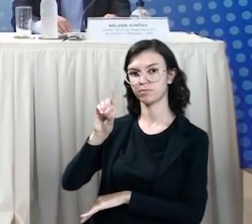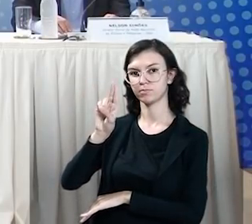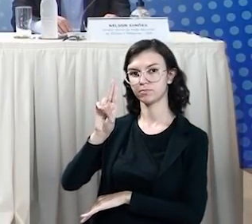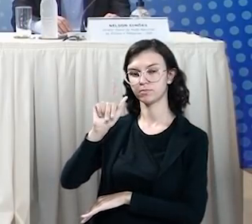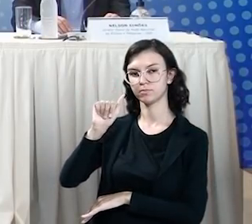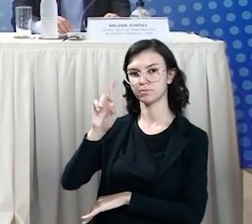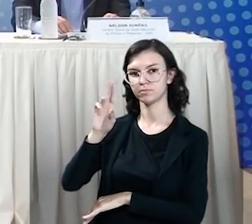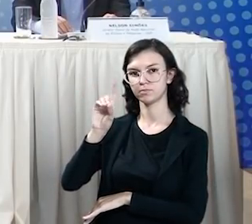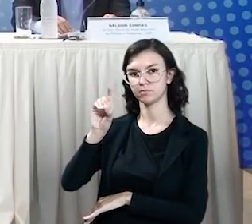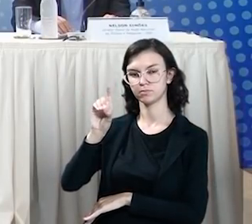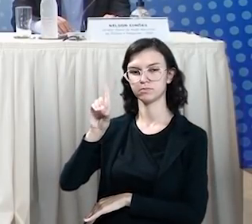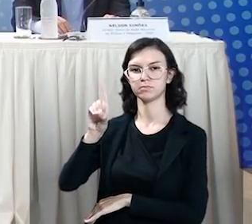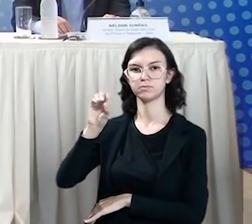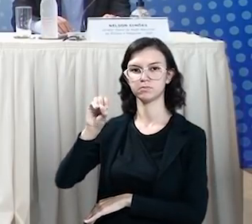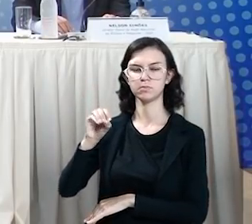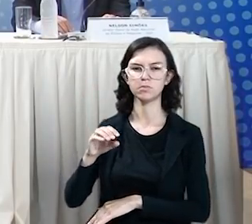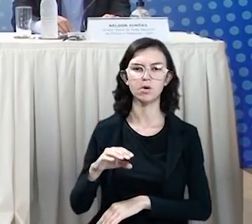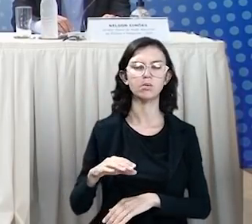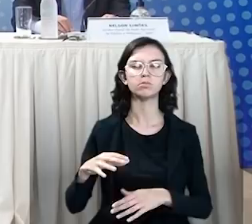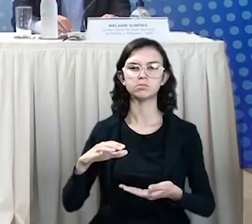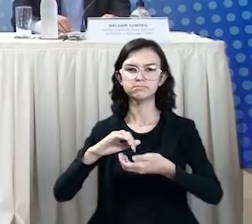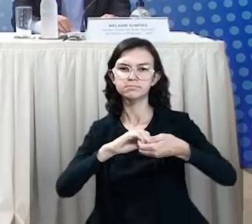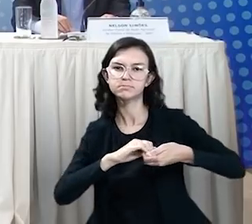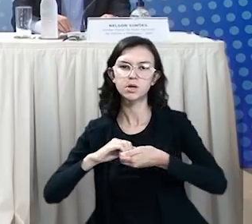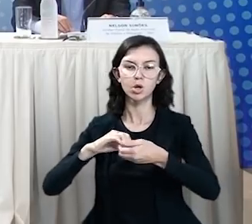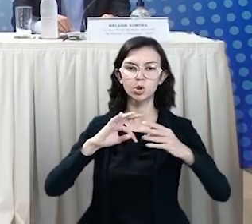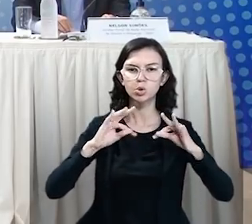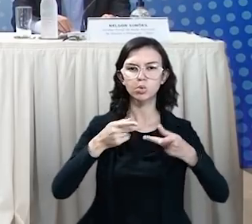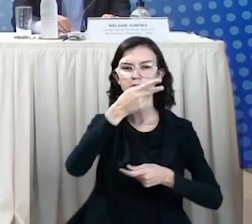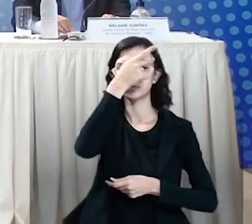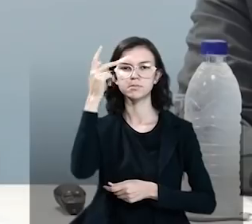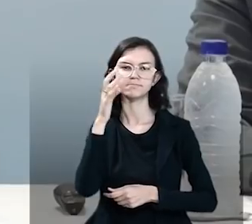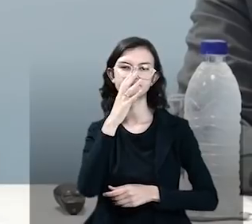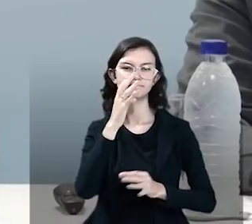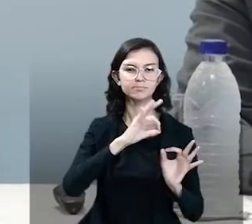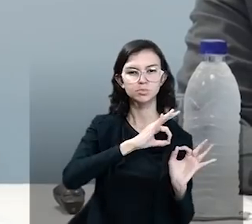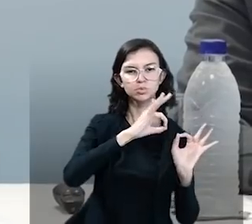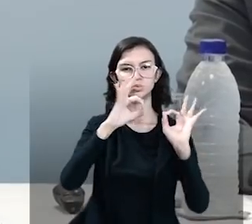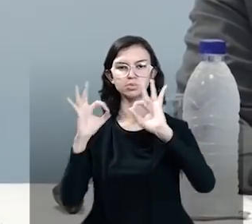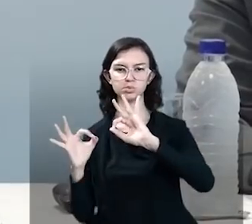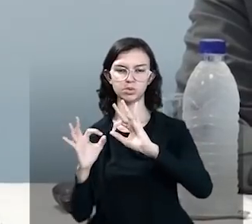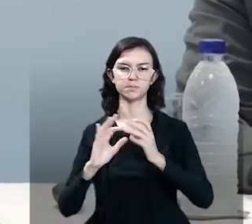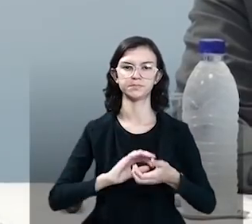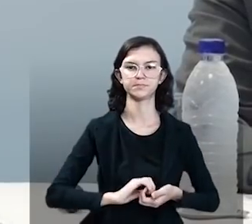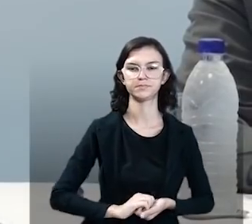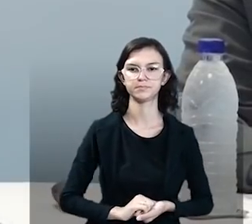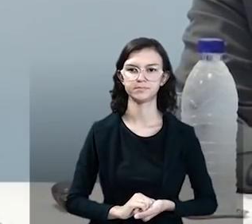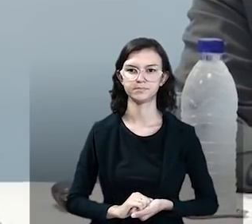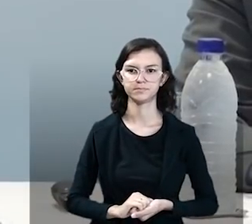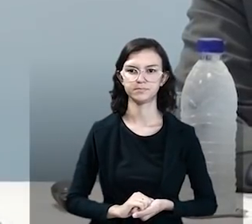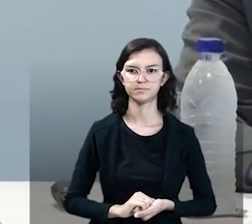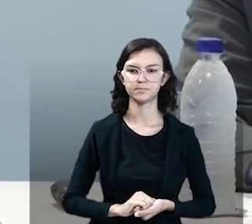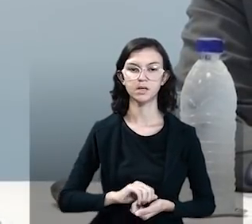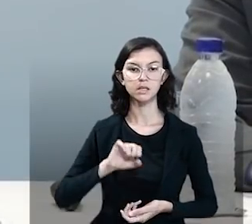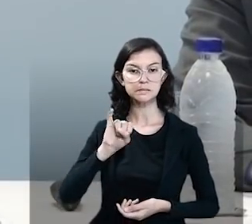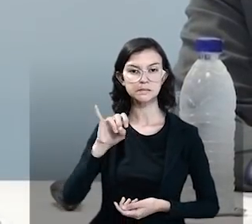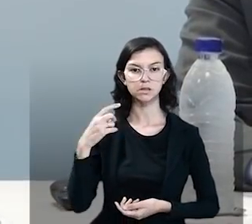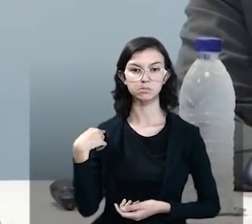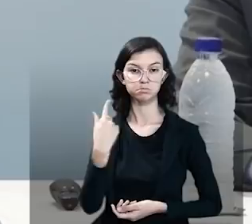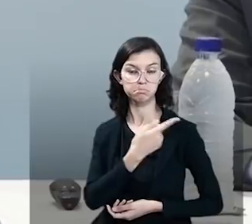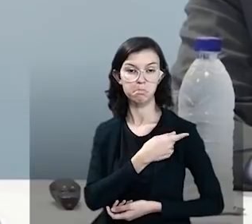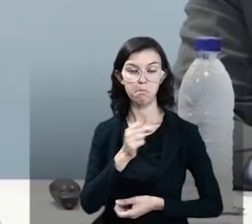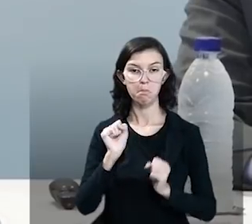os que acompanham esta transmissão. Se podemos dizer que